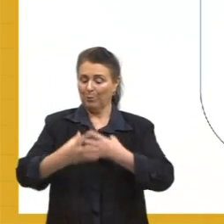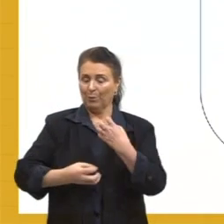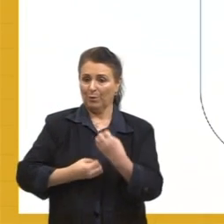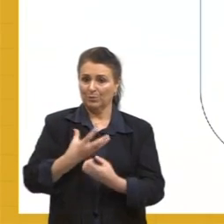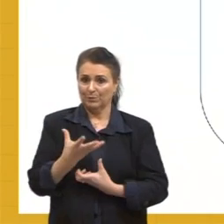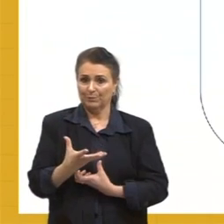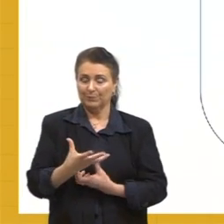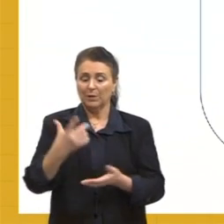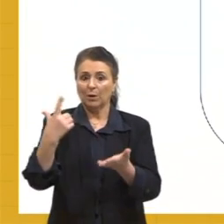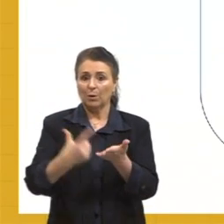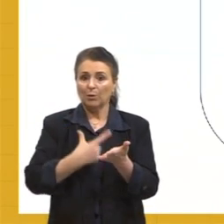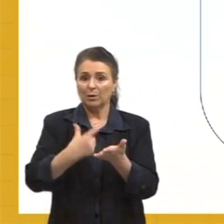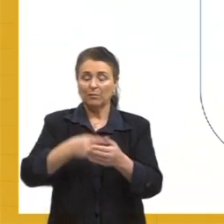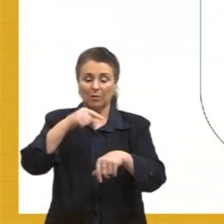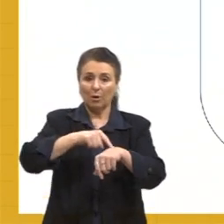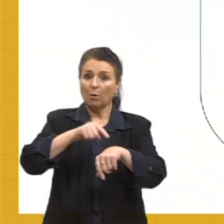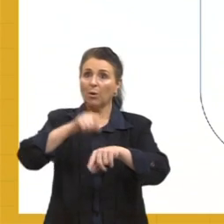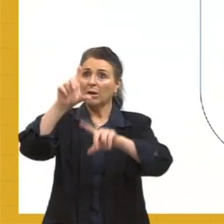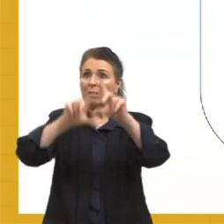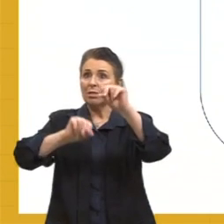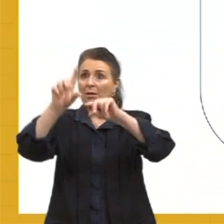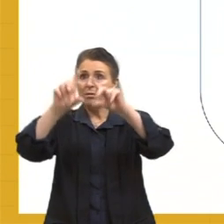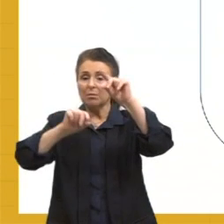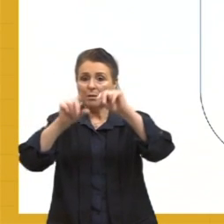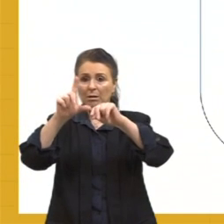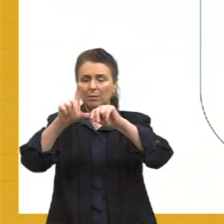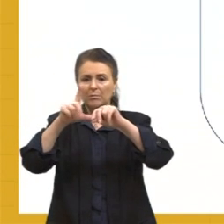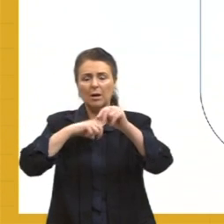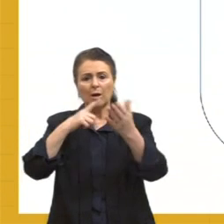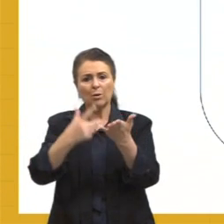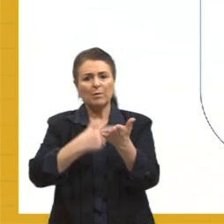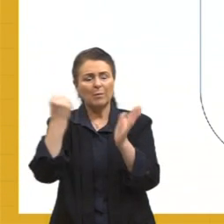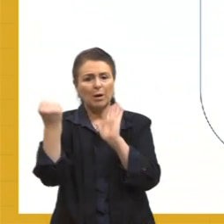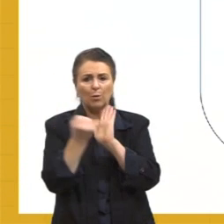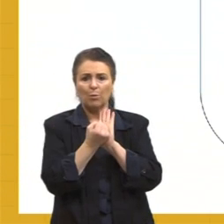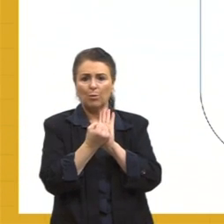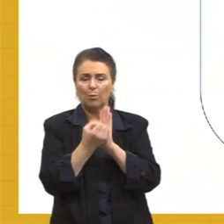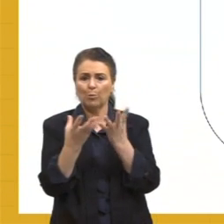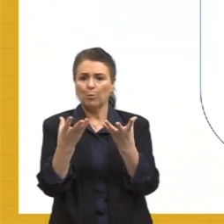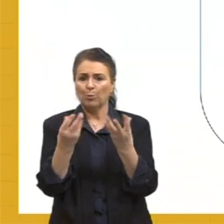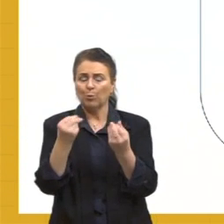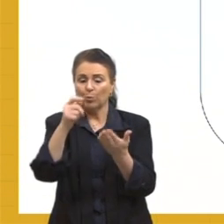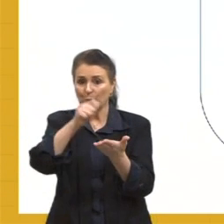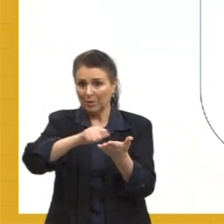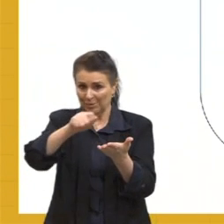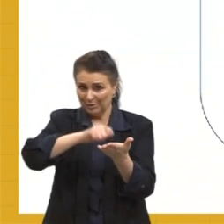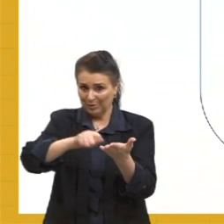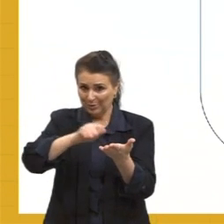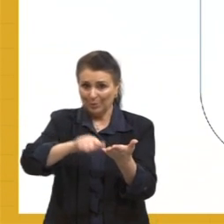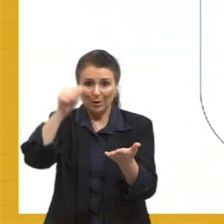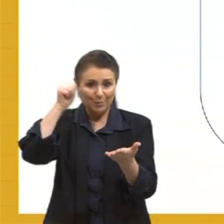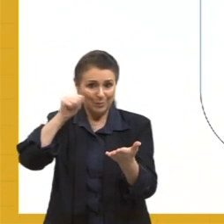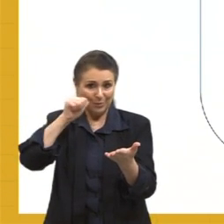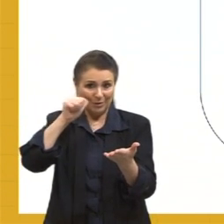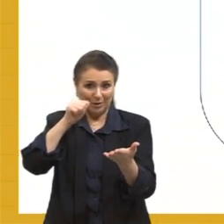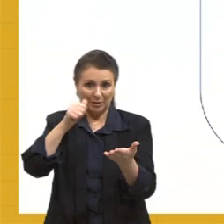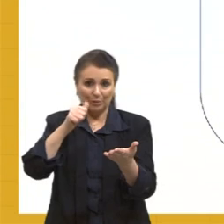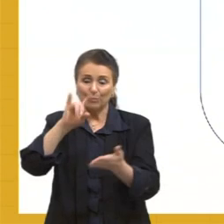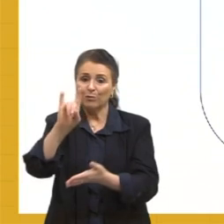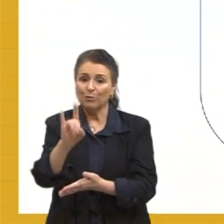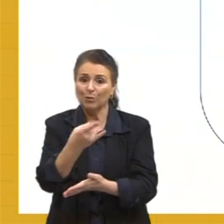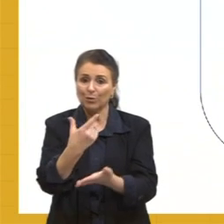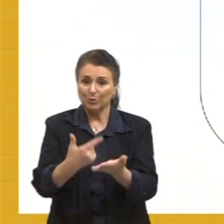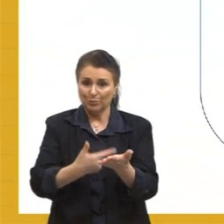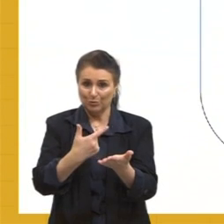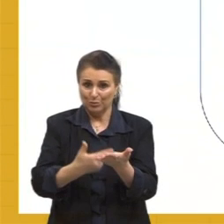O livro A Hora da Estrela, que é um livro que marcou muito a escritora, porque foi o seu último livro. A Hora da